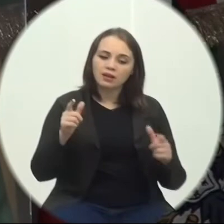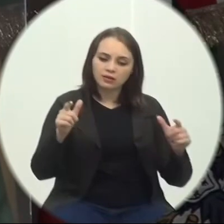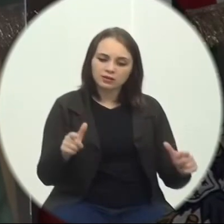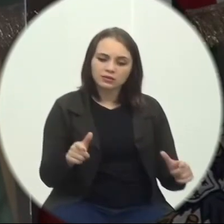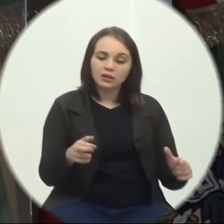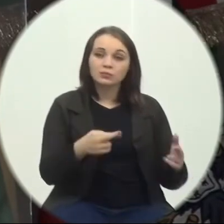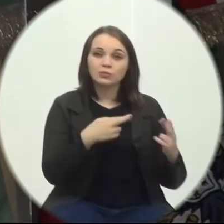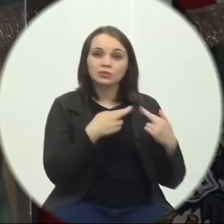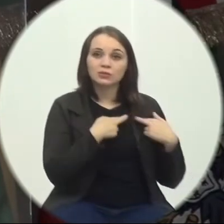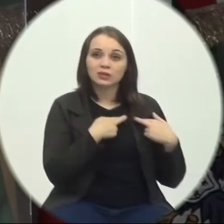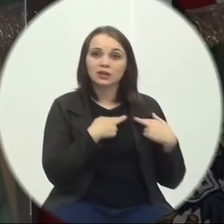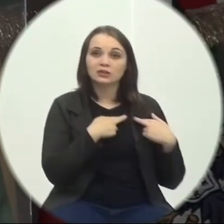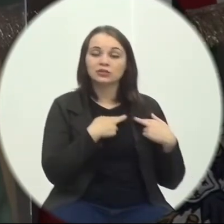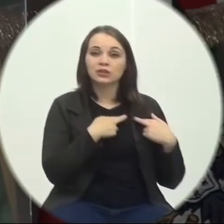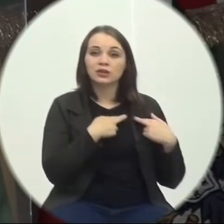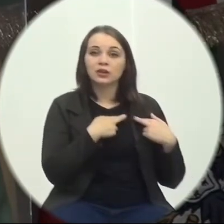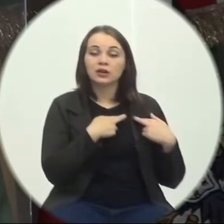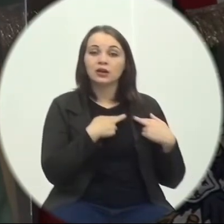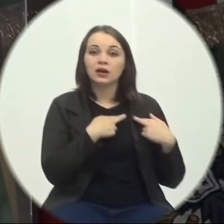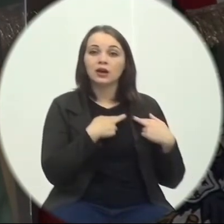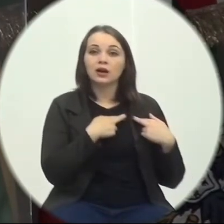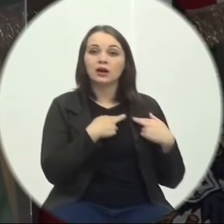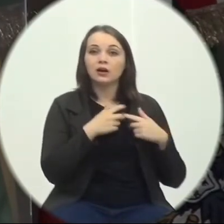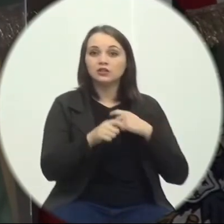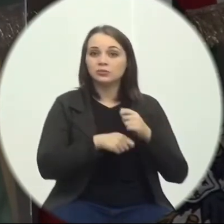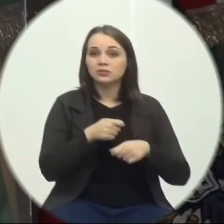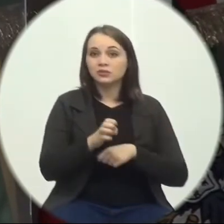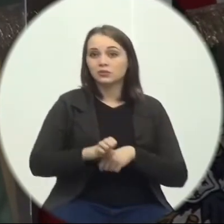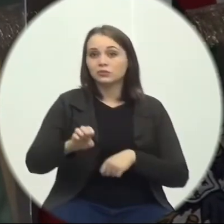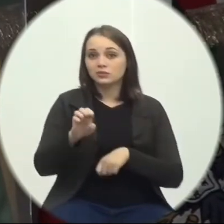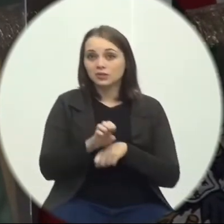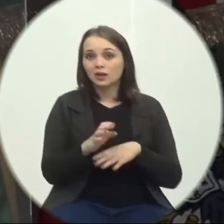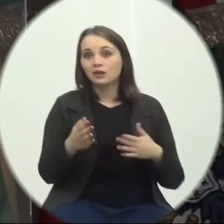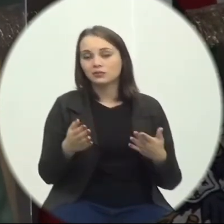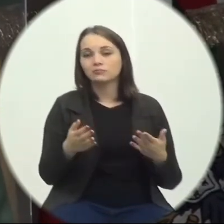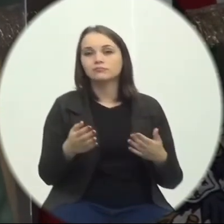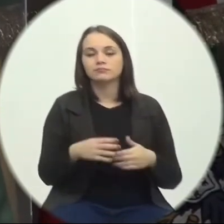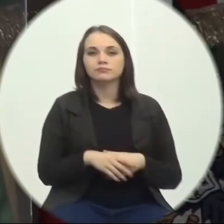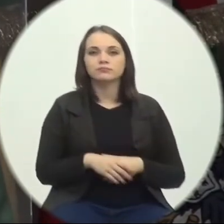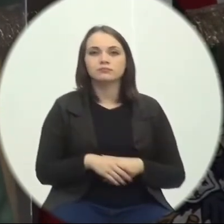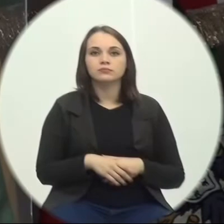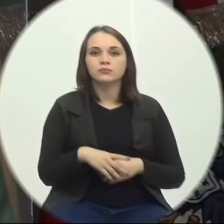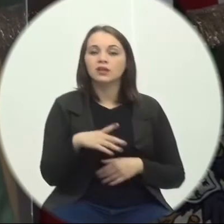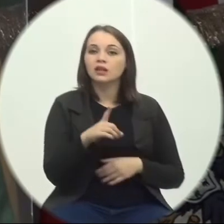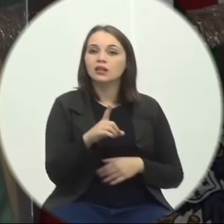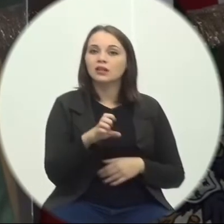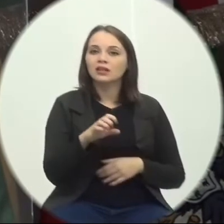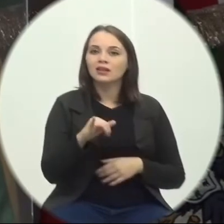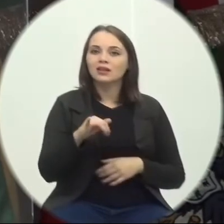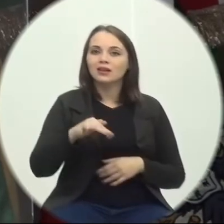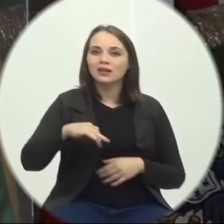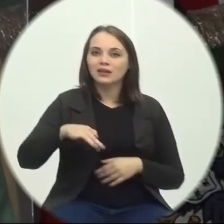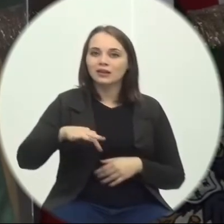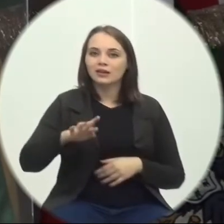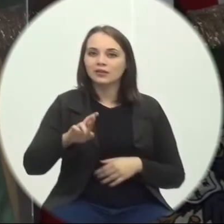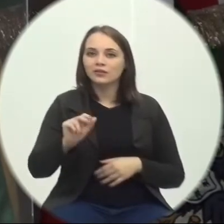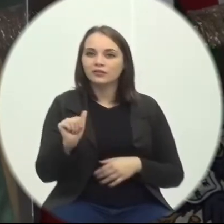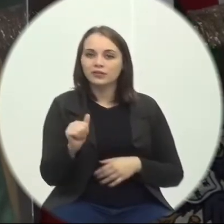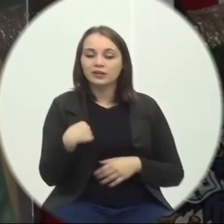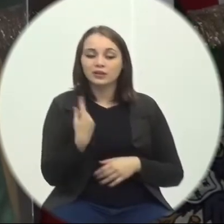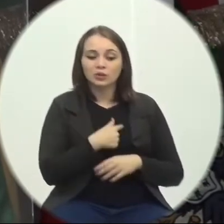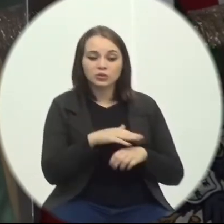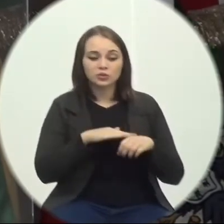responsabilidade Do Governo Do Estado Da Coordenadoria Regional Antigo De Infra Ao mesmo tempo A gente conversou De forma